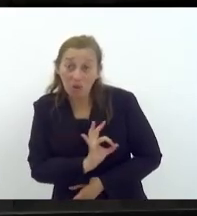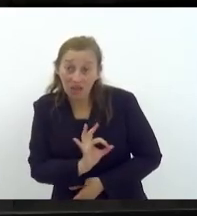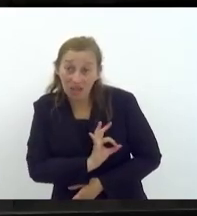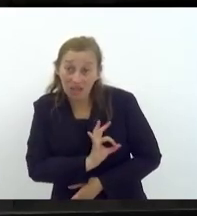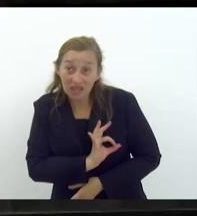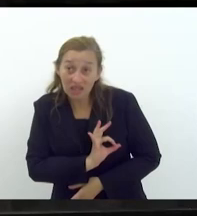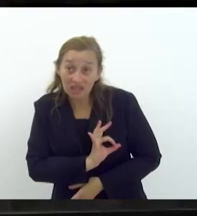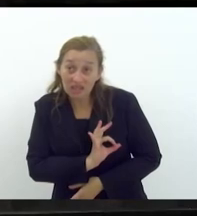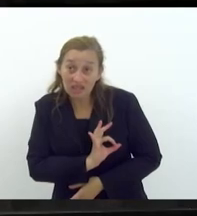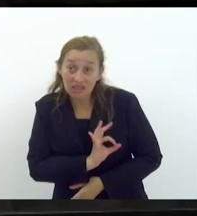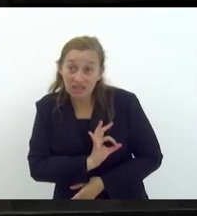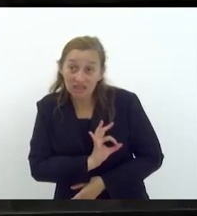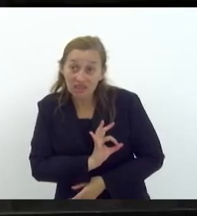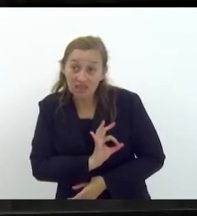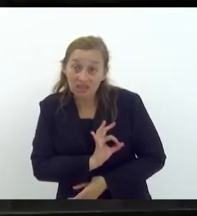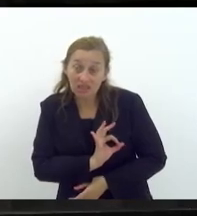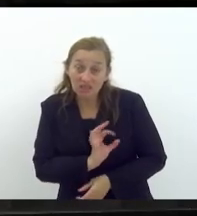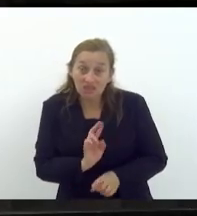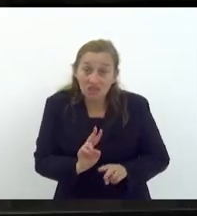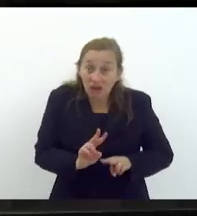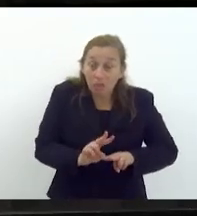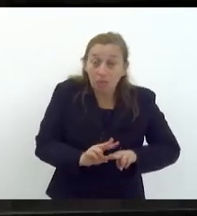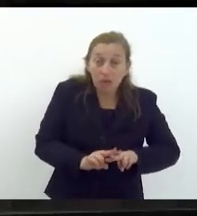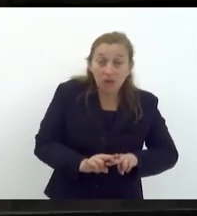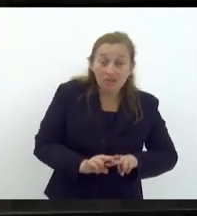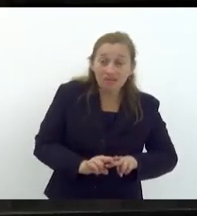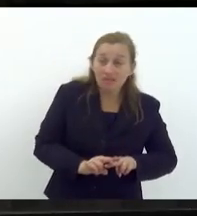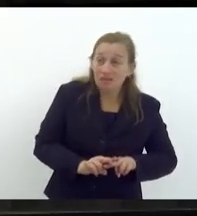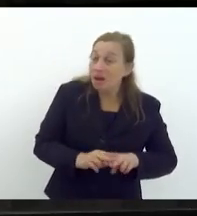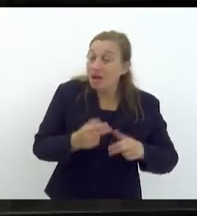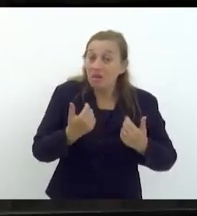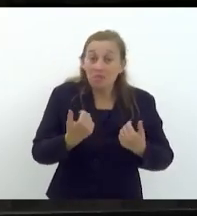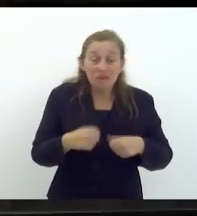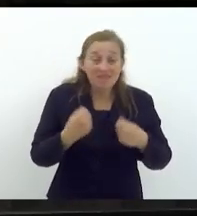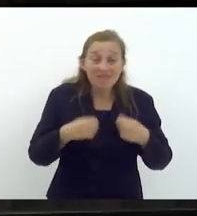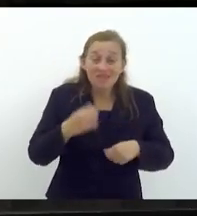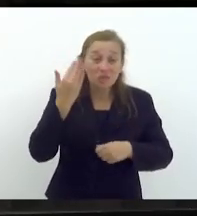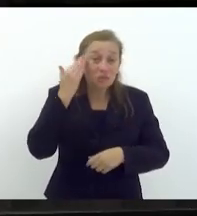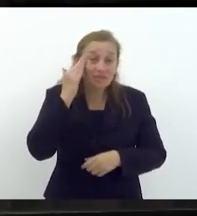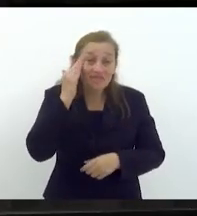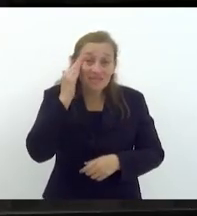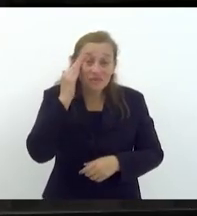está acuada. A gente precisa buscar, dentro do entendimento,